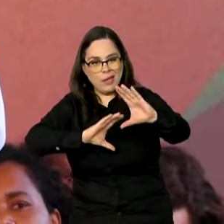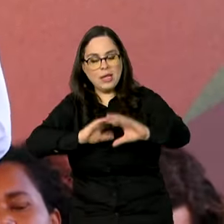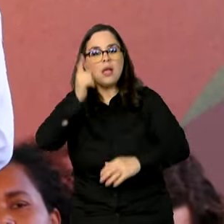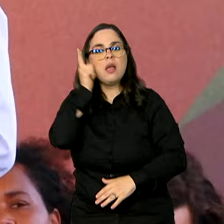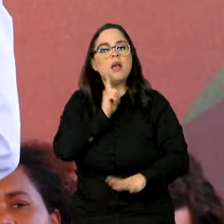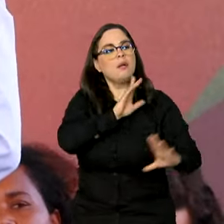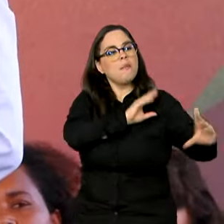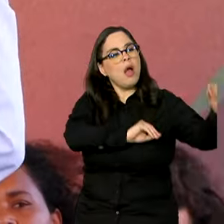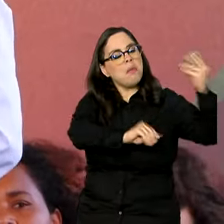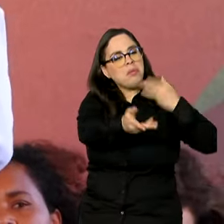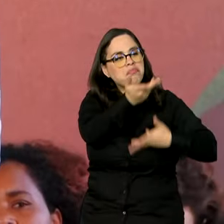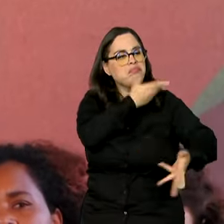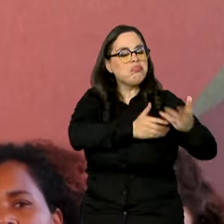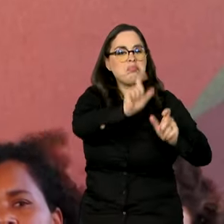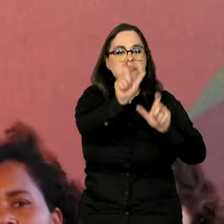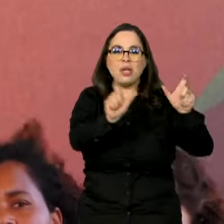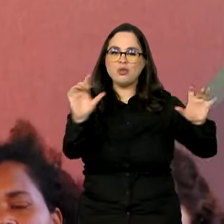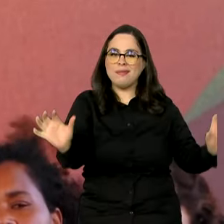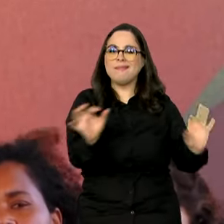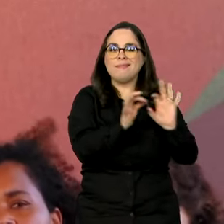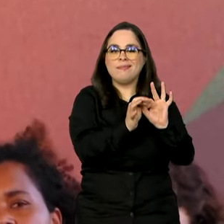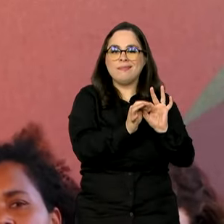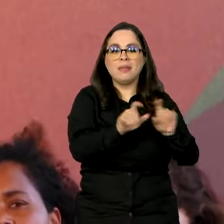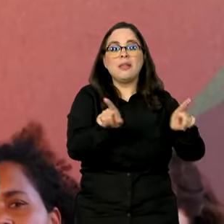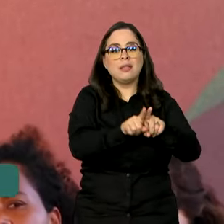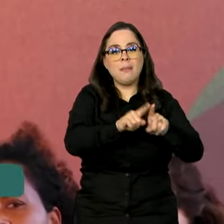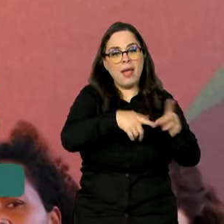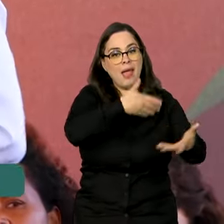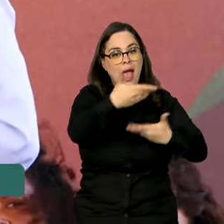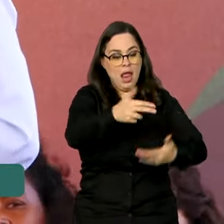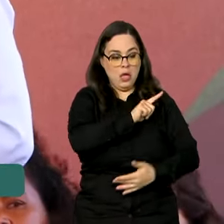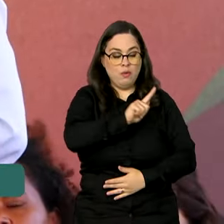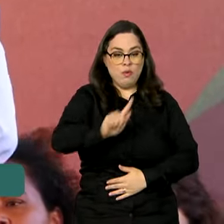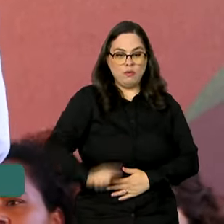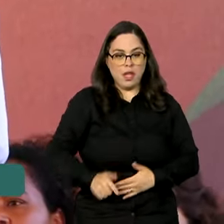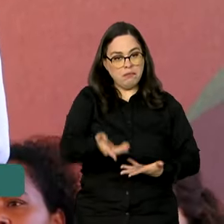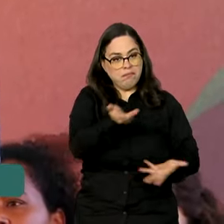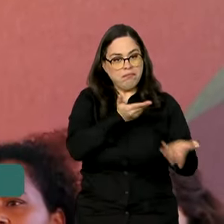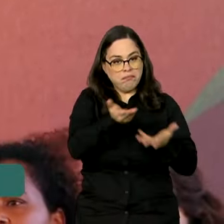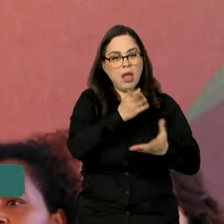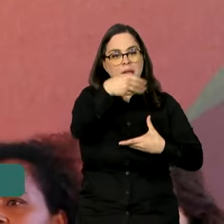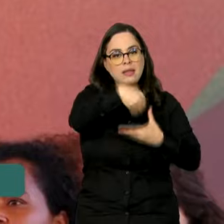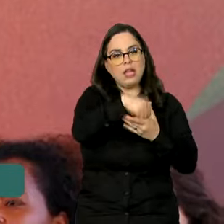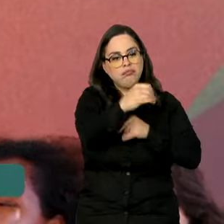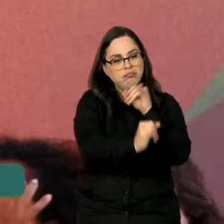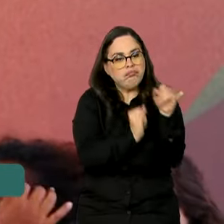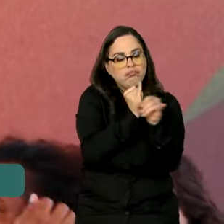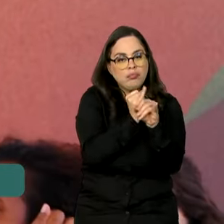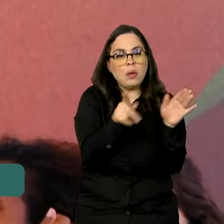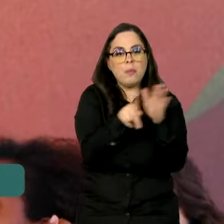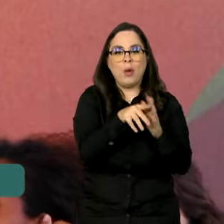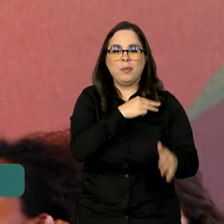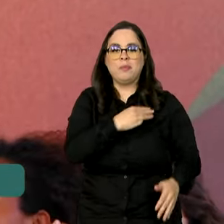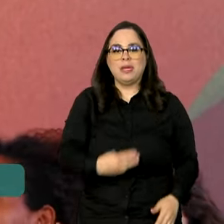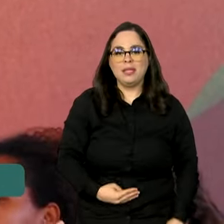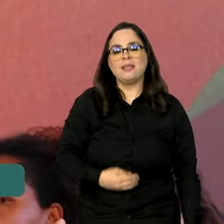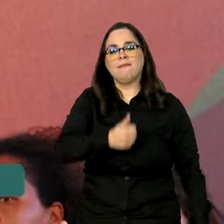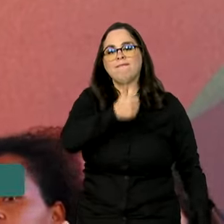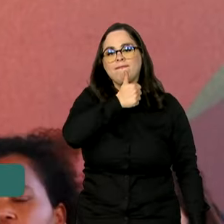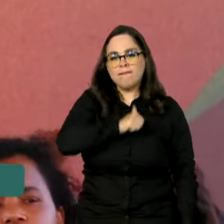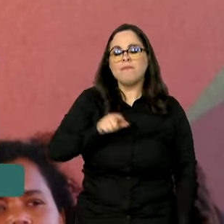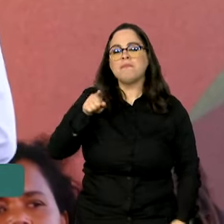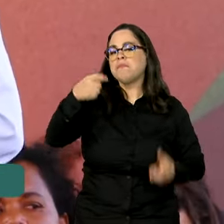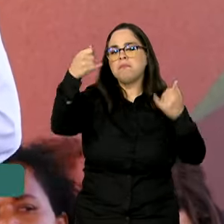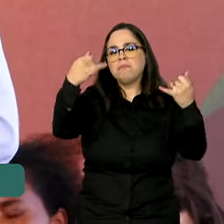conseguir falar com as pessoas, conseguir ter acesso a serviços de governo digital que a ministra Esté tem desenvolvido